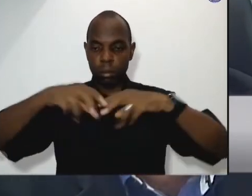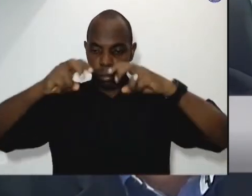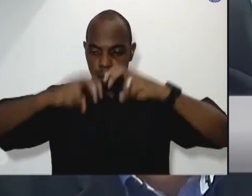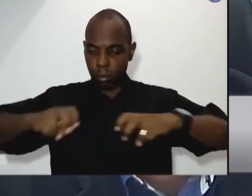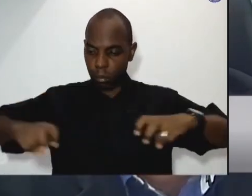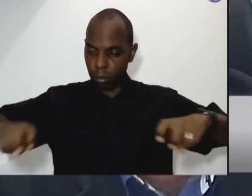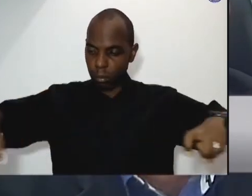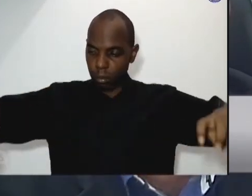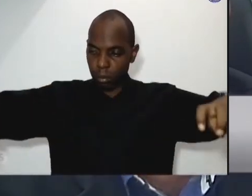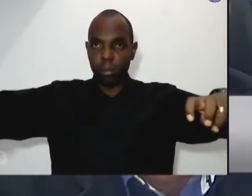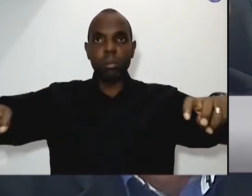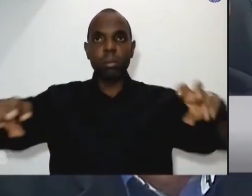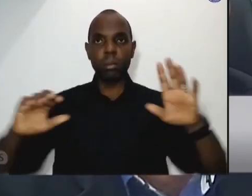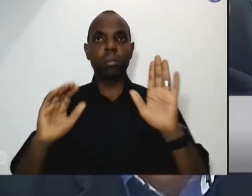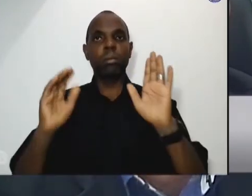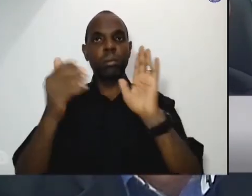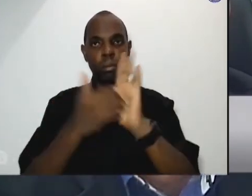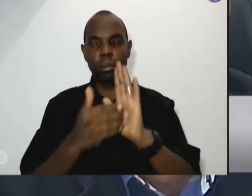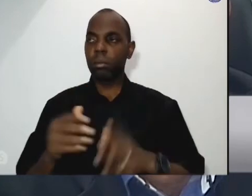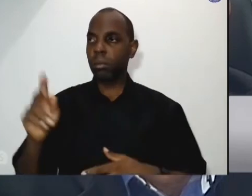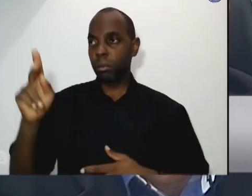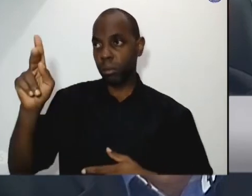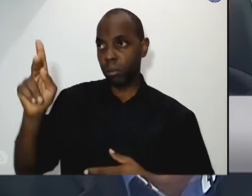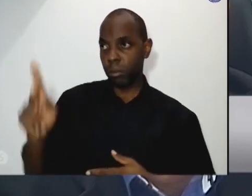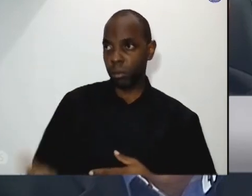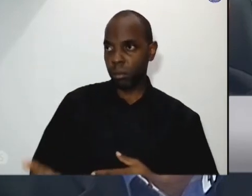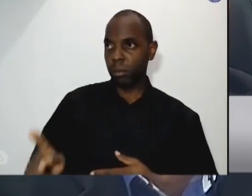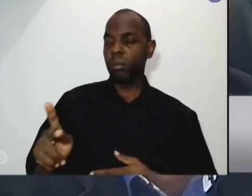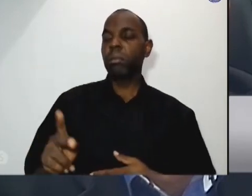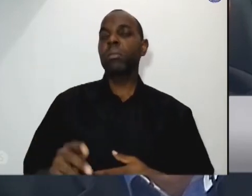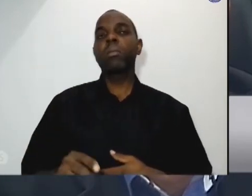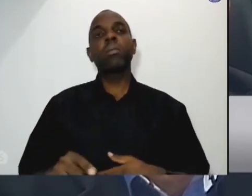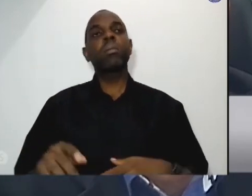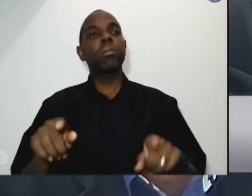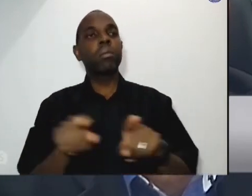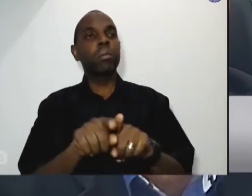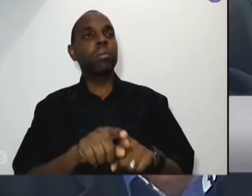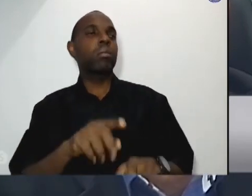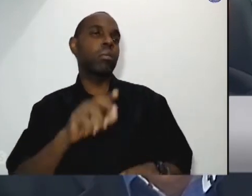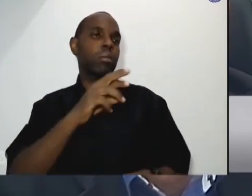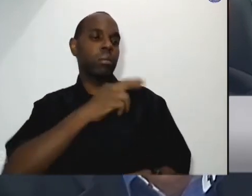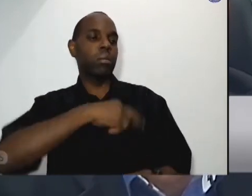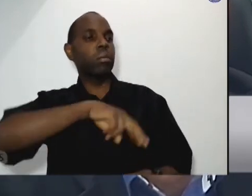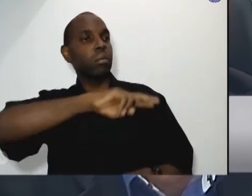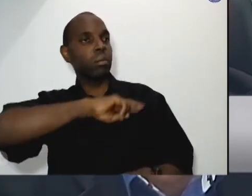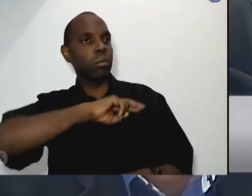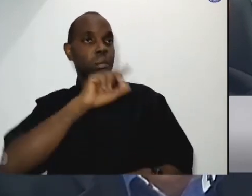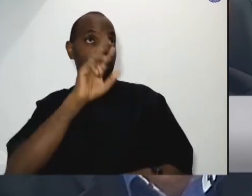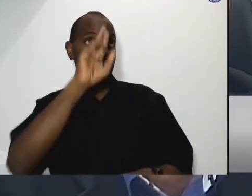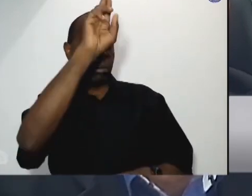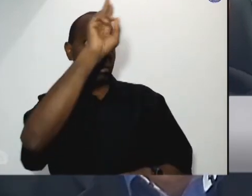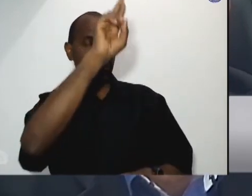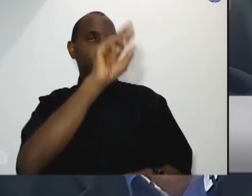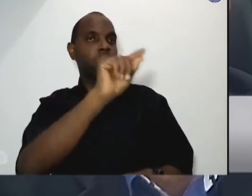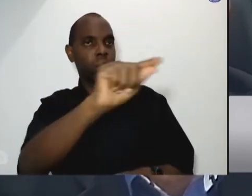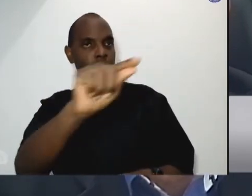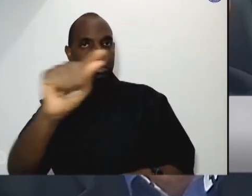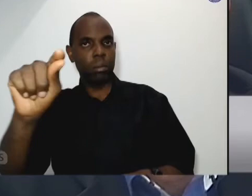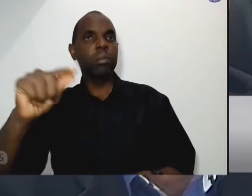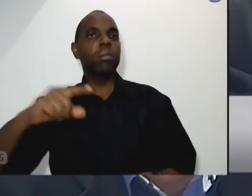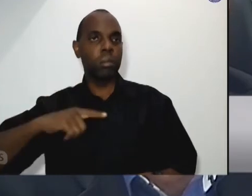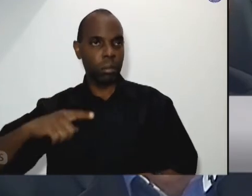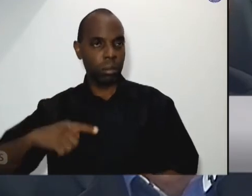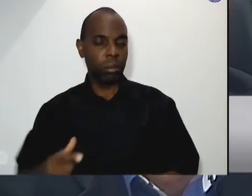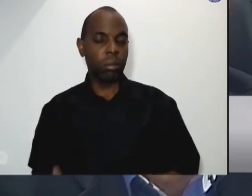composta o senhor presidente Carreira as autoridades religiosas e também as